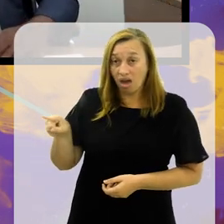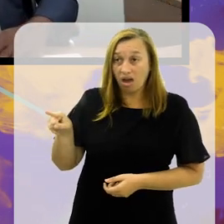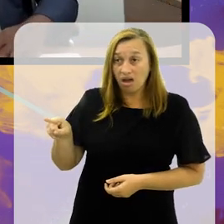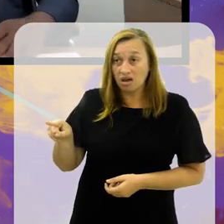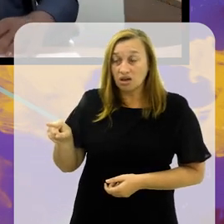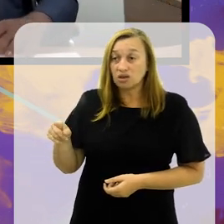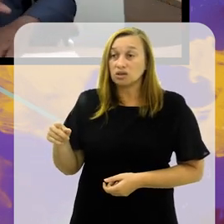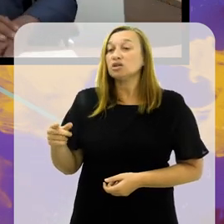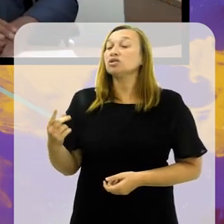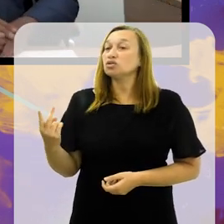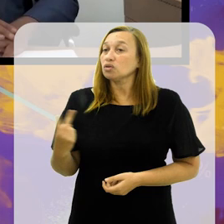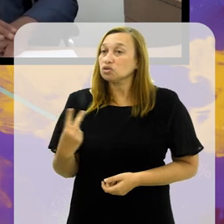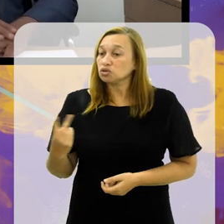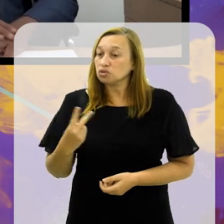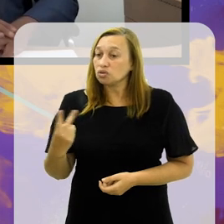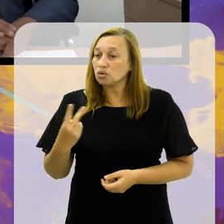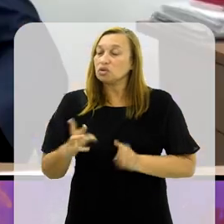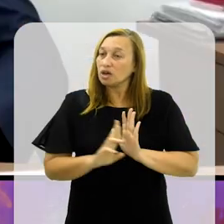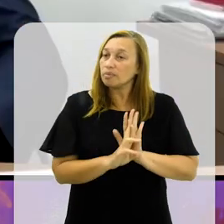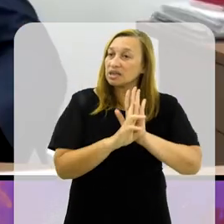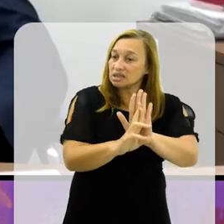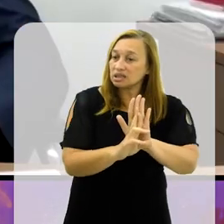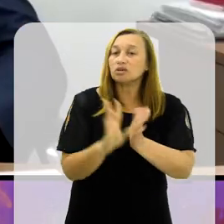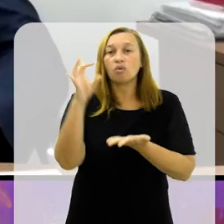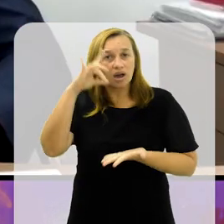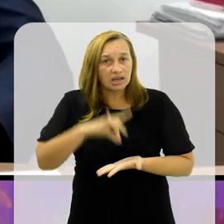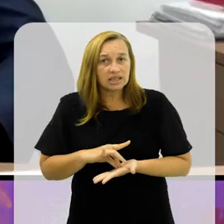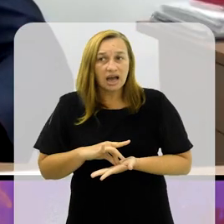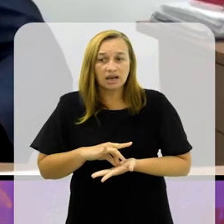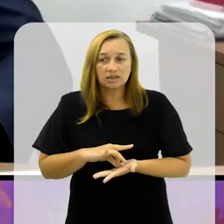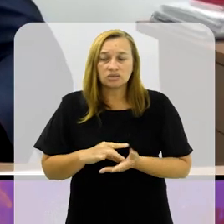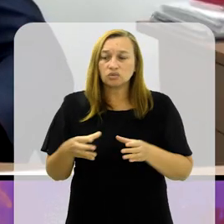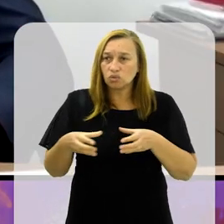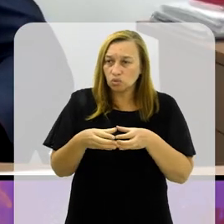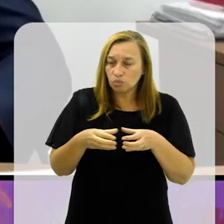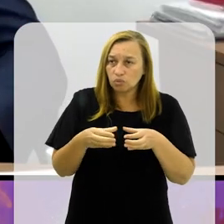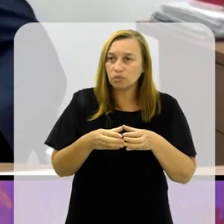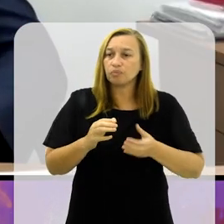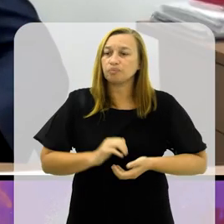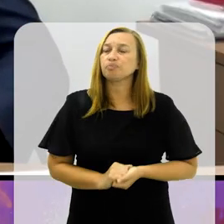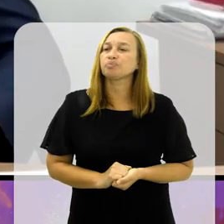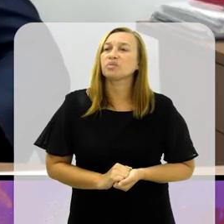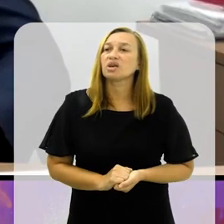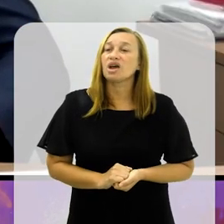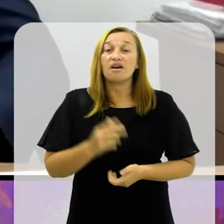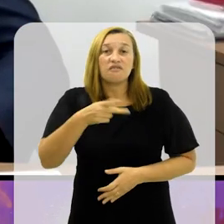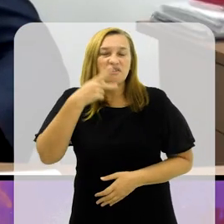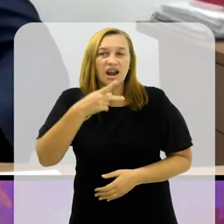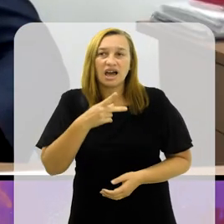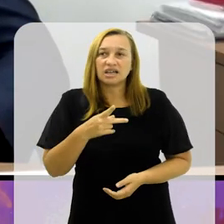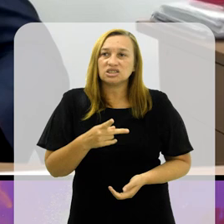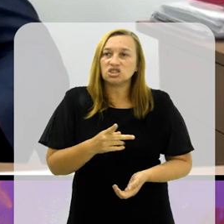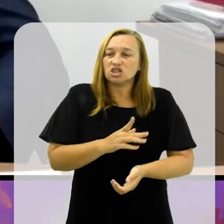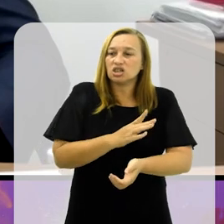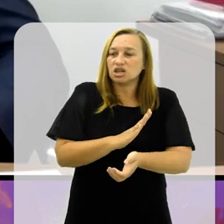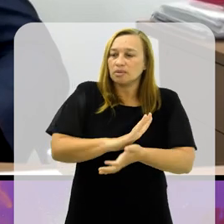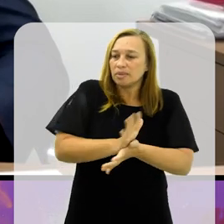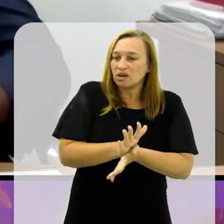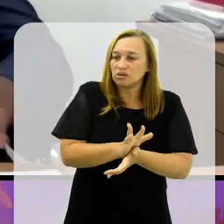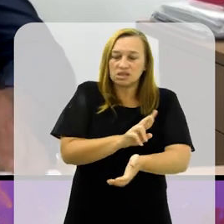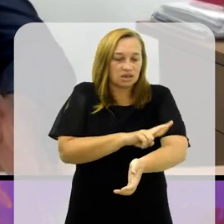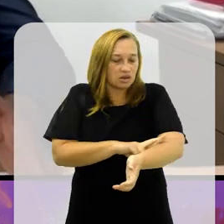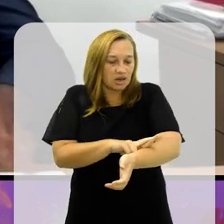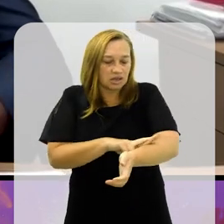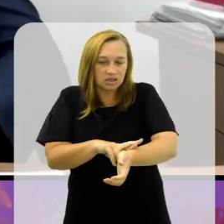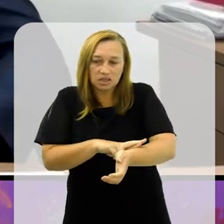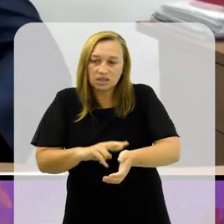uma bandeira viva das nossas realidades. Então, falar de antirracismo e